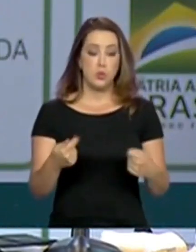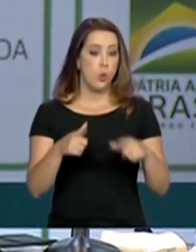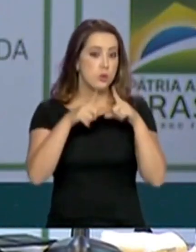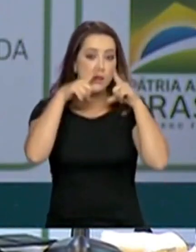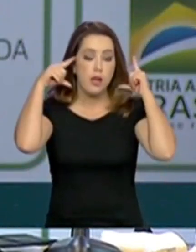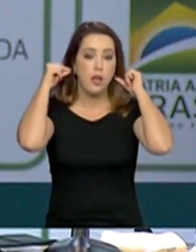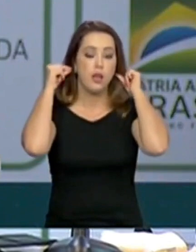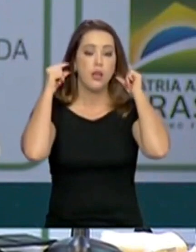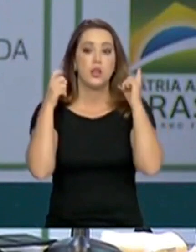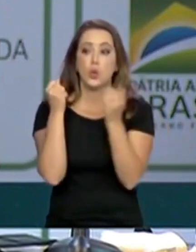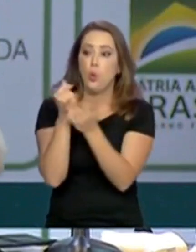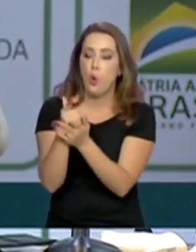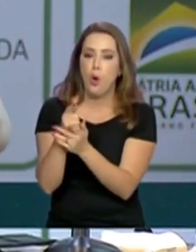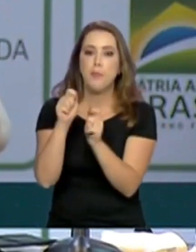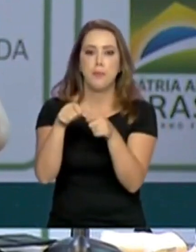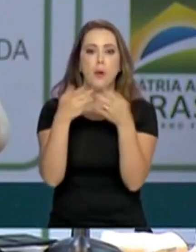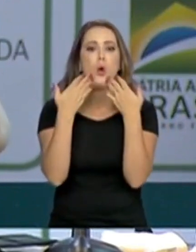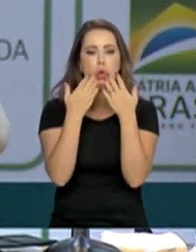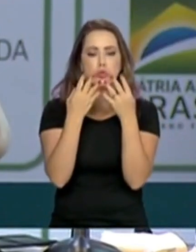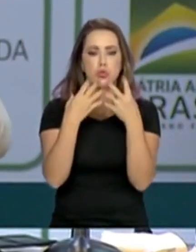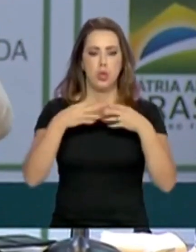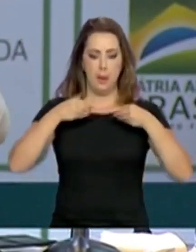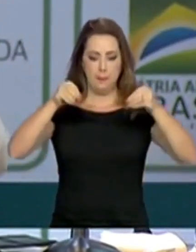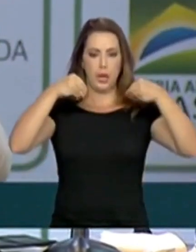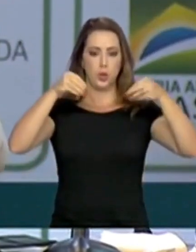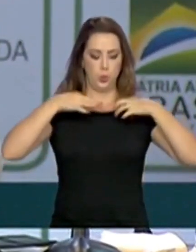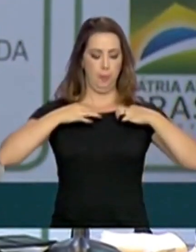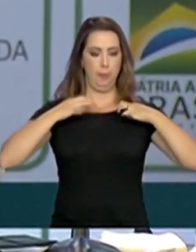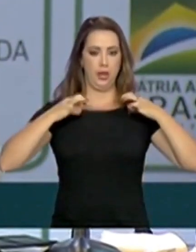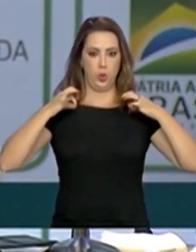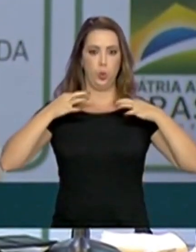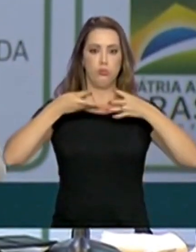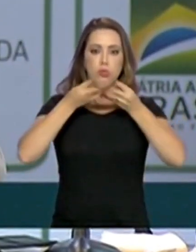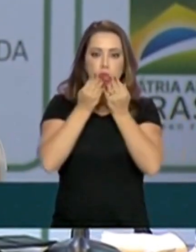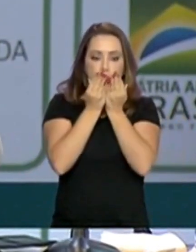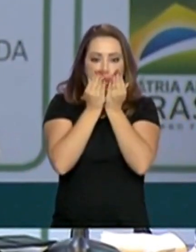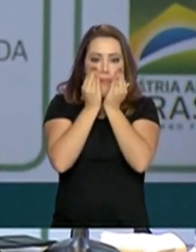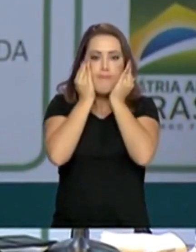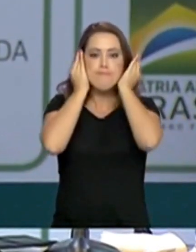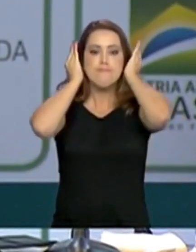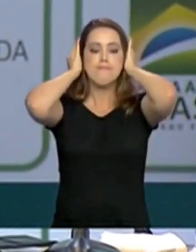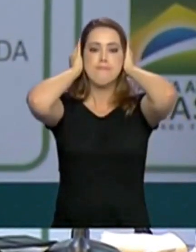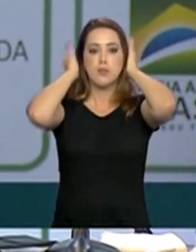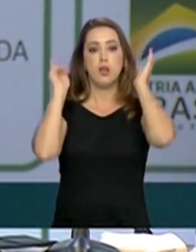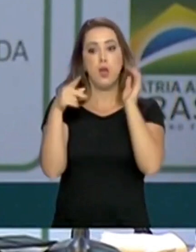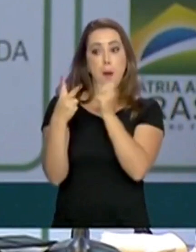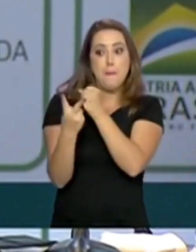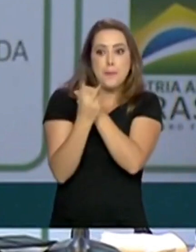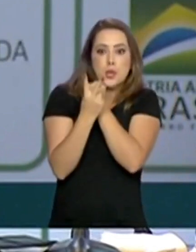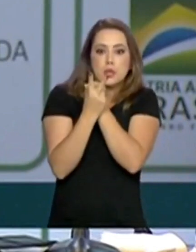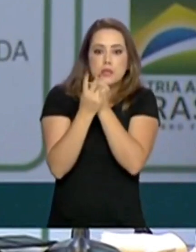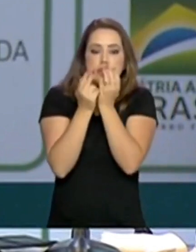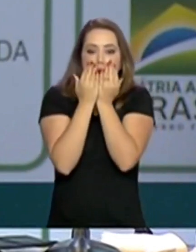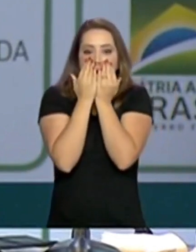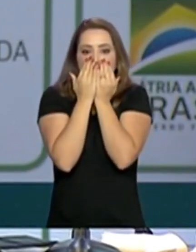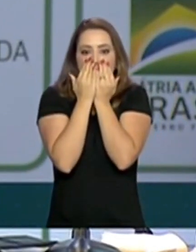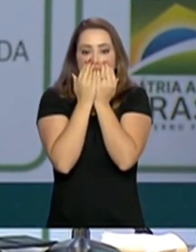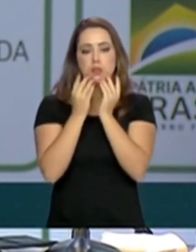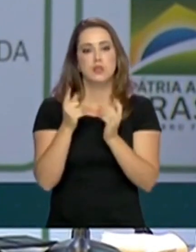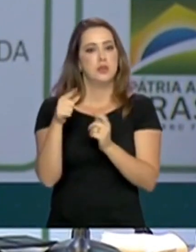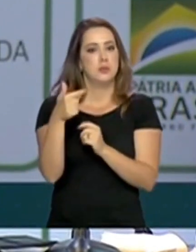pano. Pega um tecido, coloca, bota um elástico. Ele é uma barreira física para que não haja,